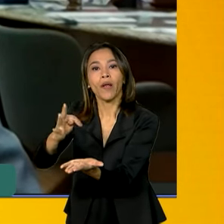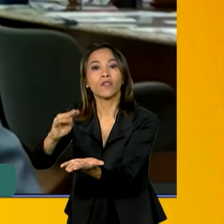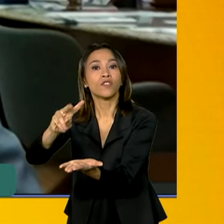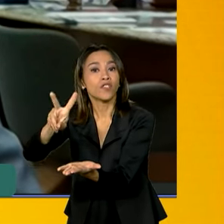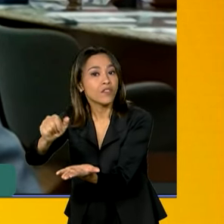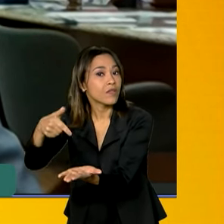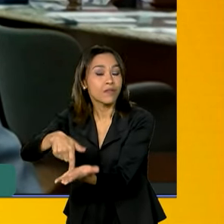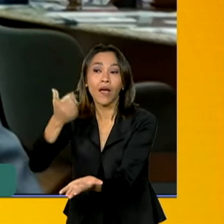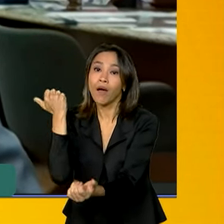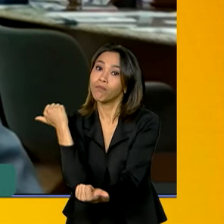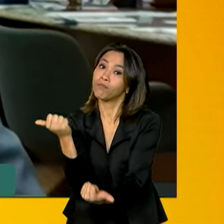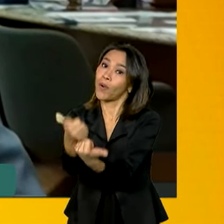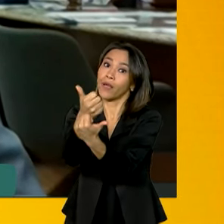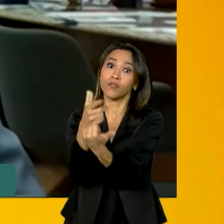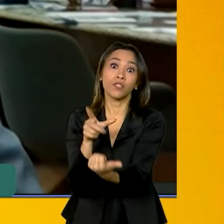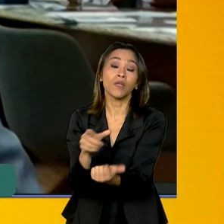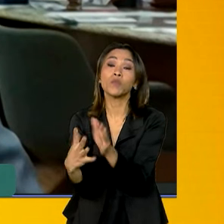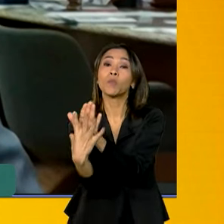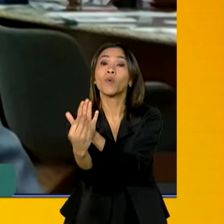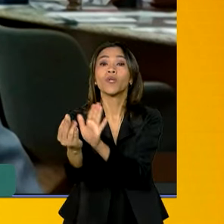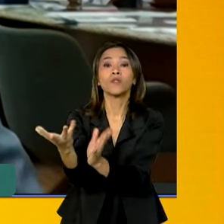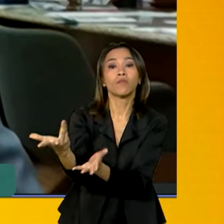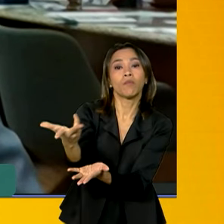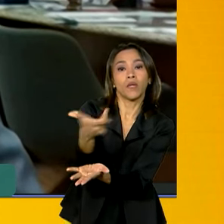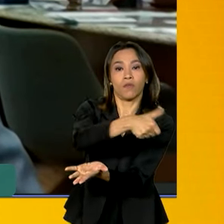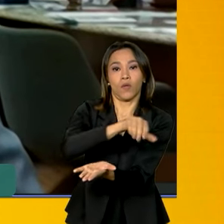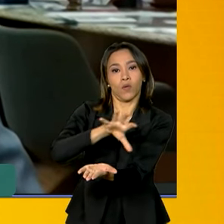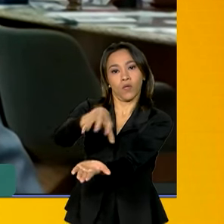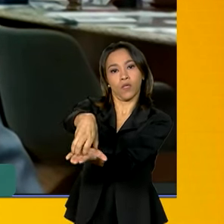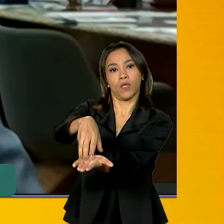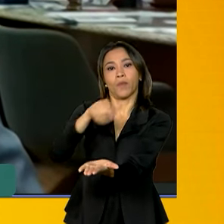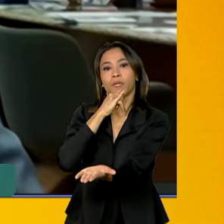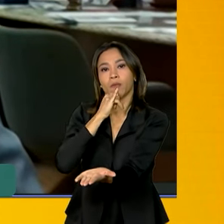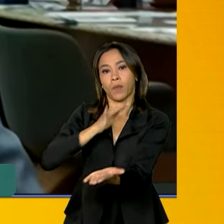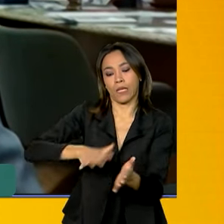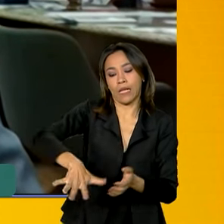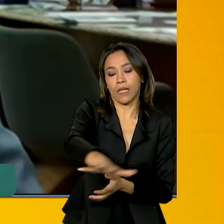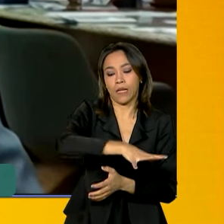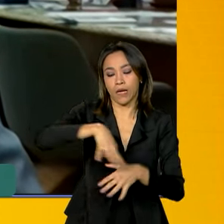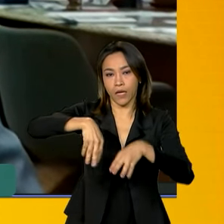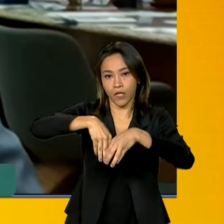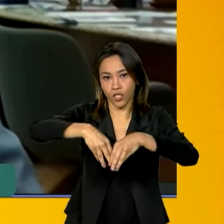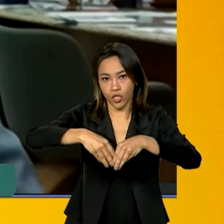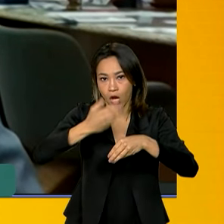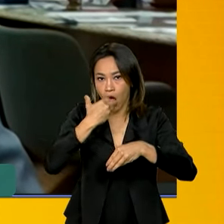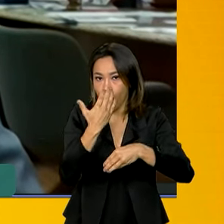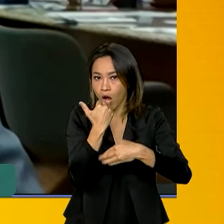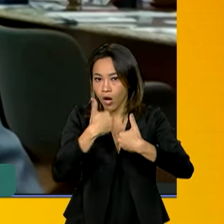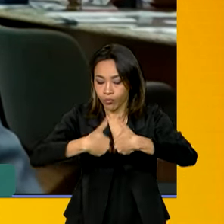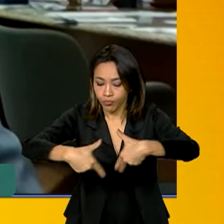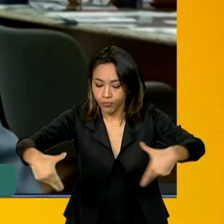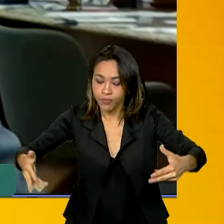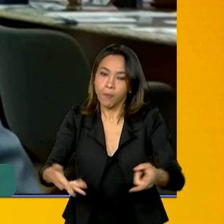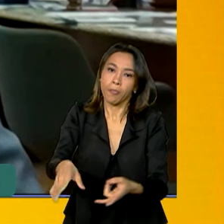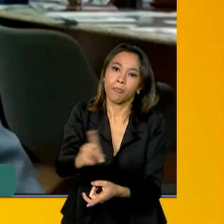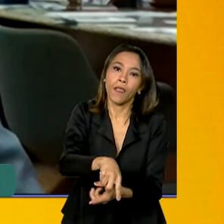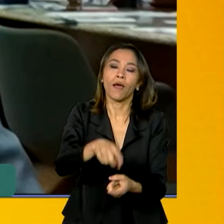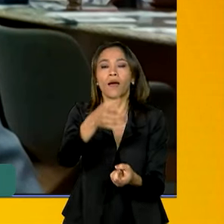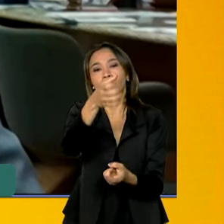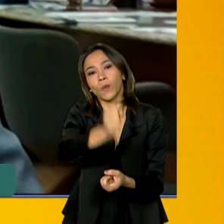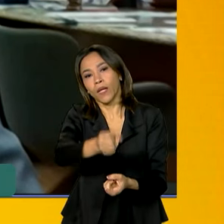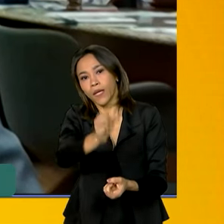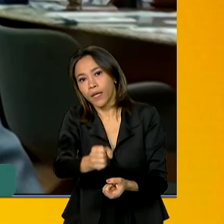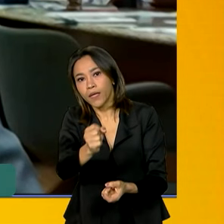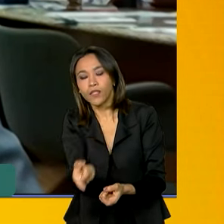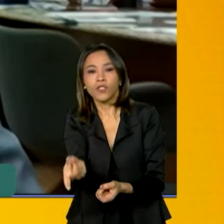maravilhosos de cooperativas. Cooperativas na área da produção de alimentos, na área de produção de leite, na área de